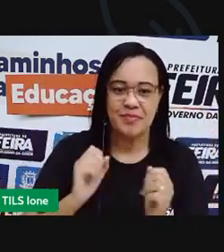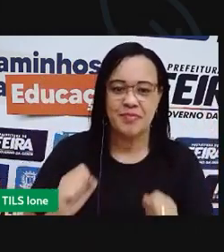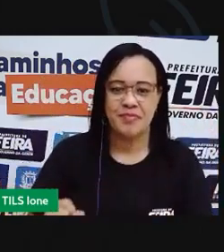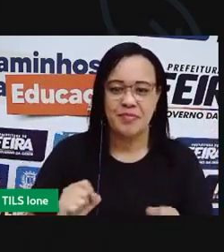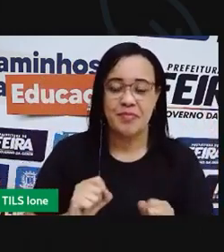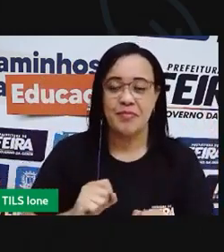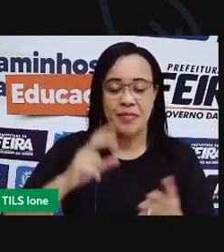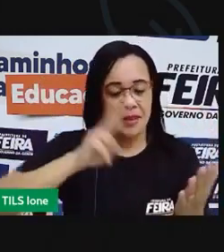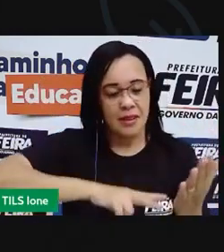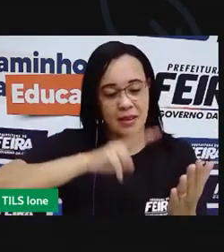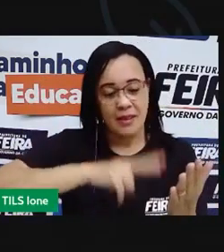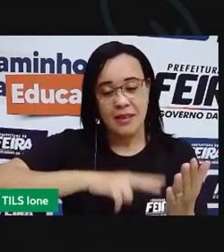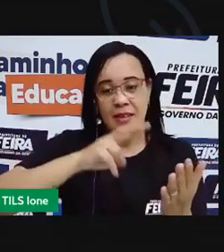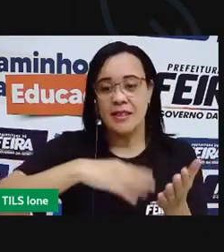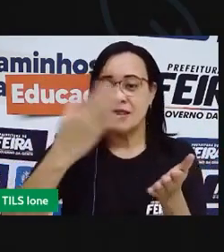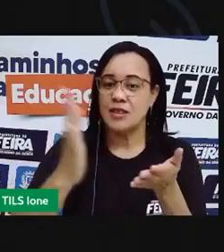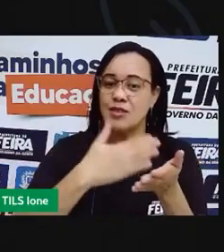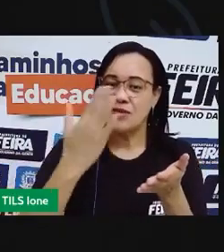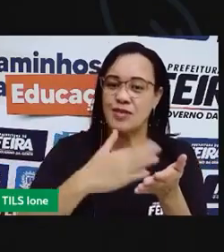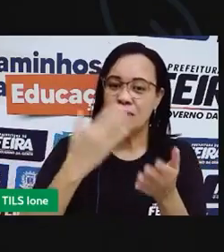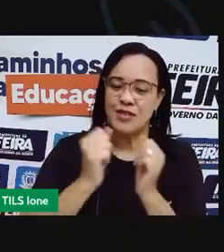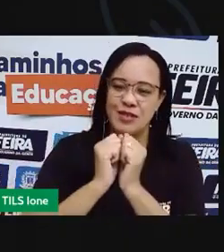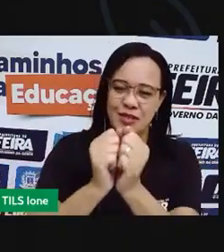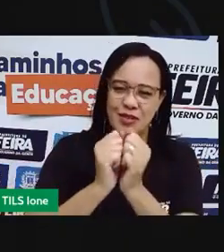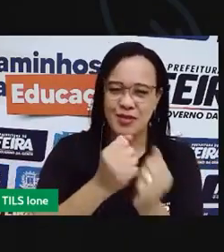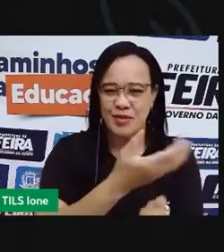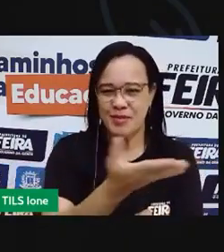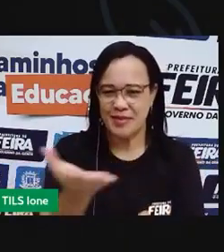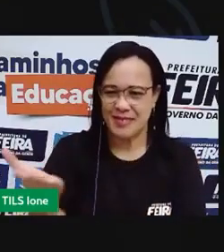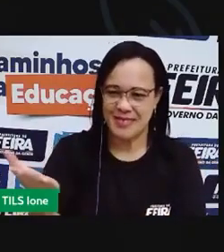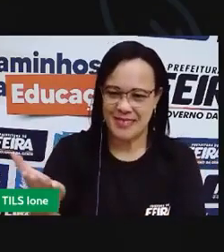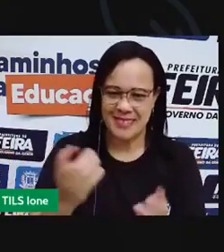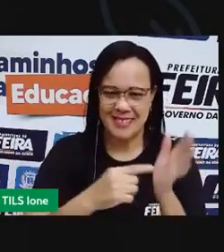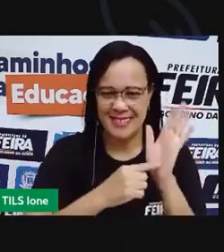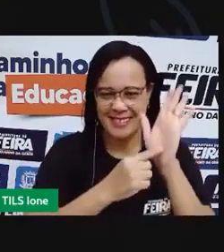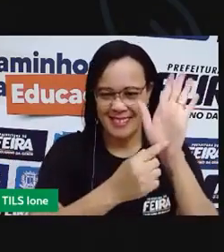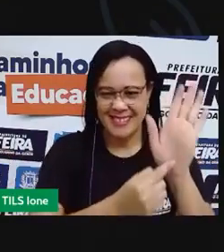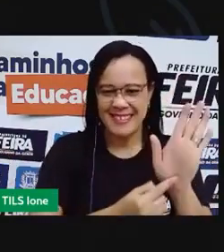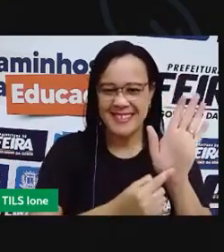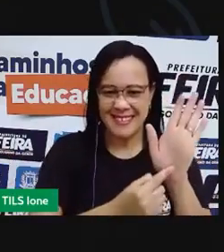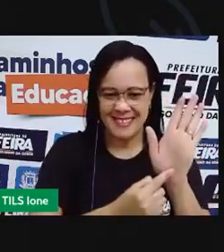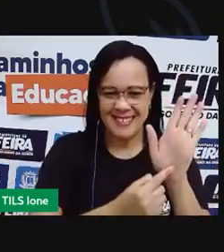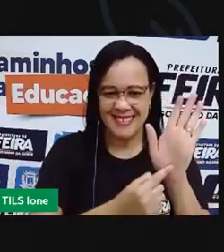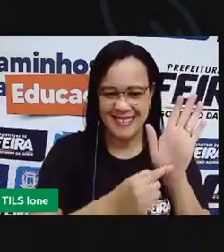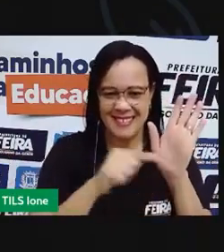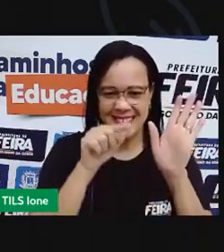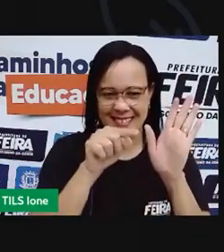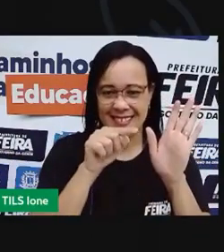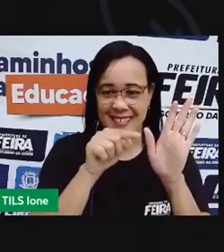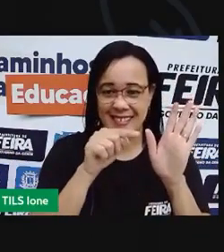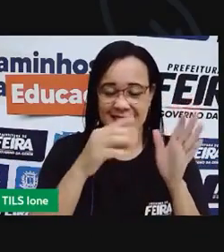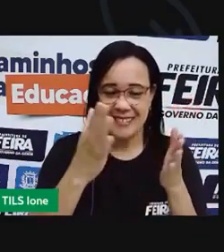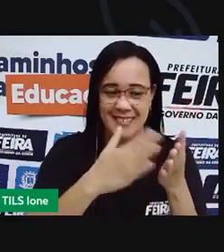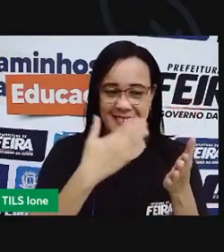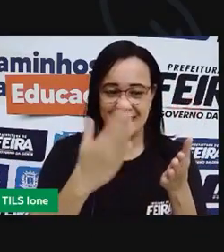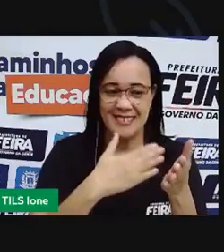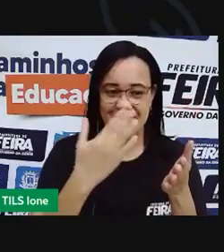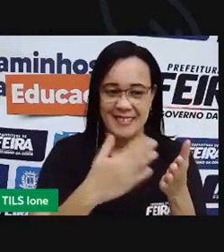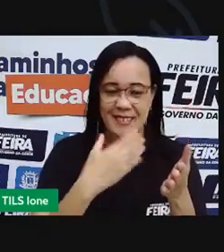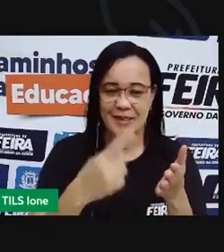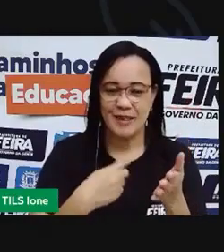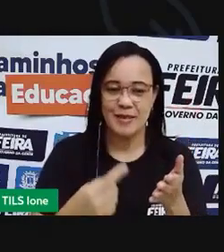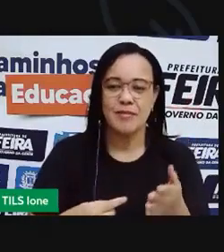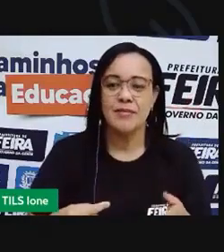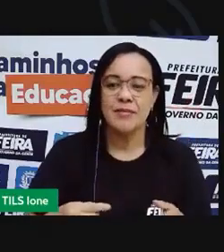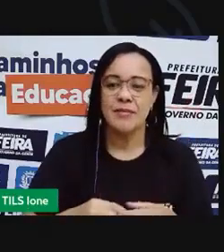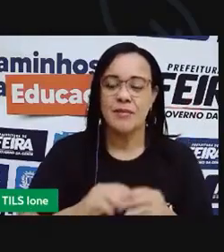a leitura dos livros com vocês. Olha o que eu trouxe para essa aula. O livro O